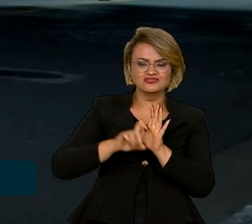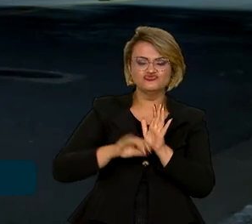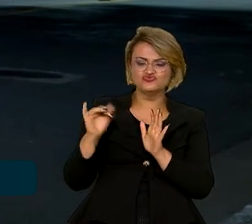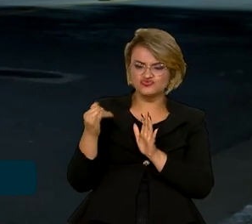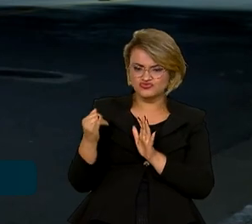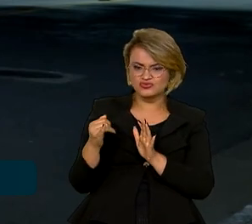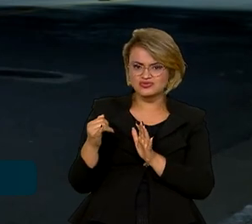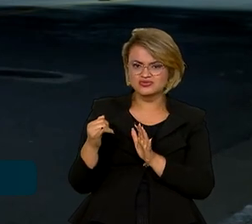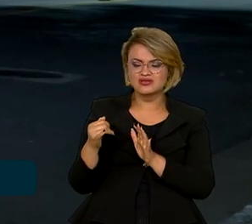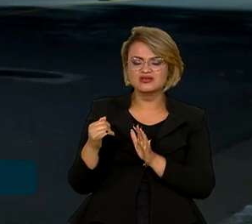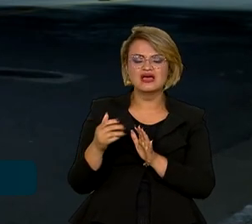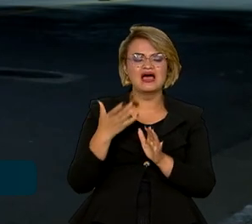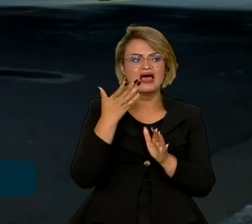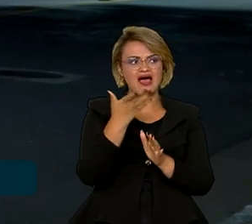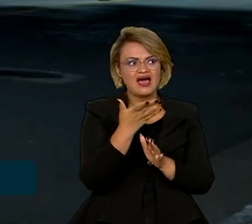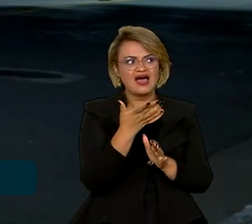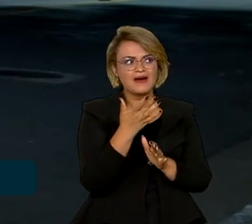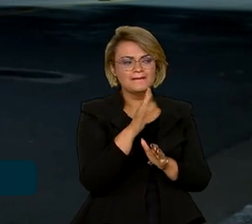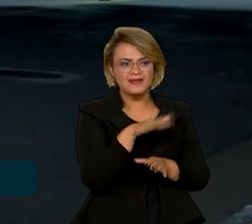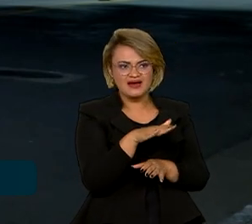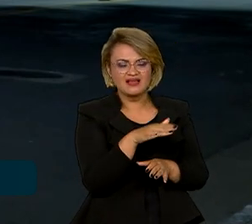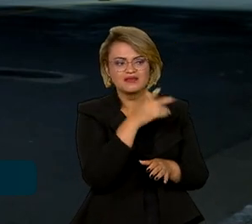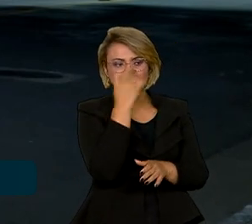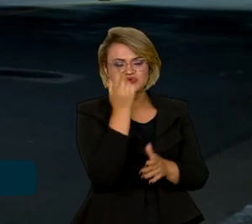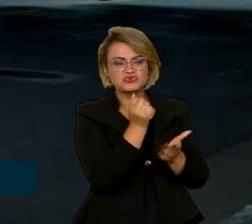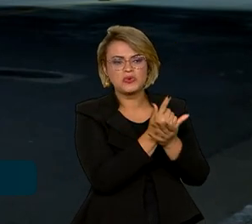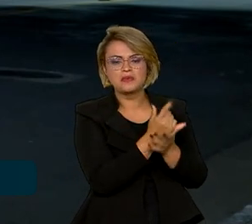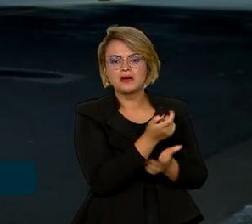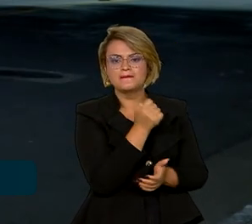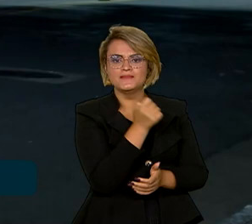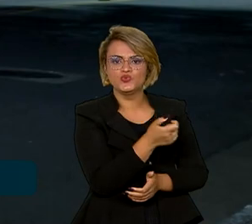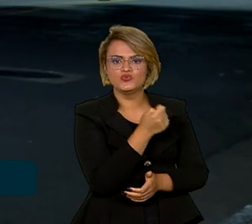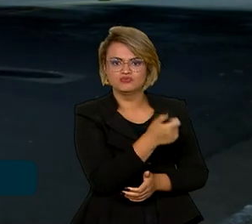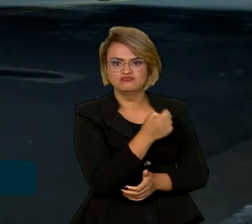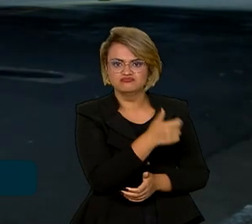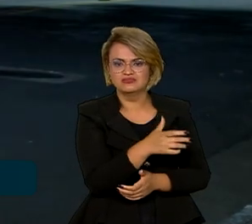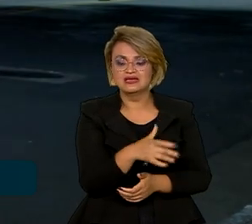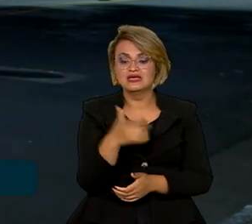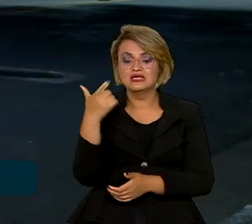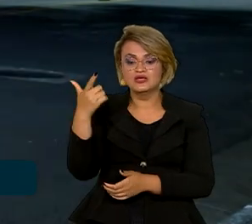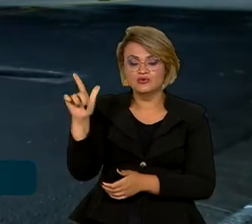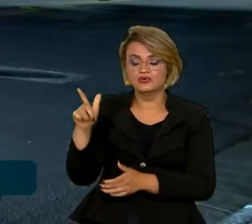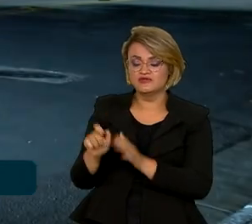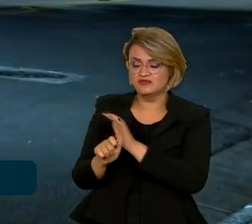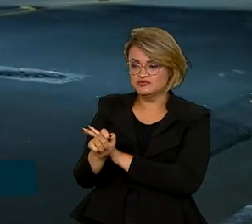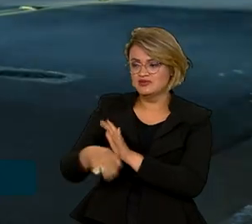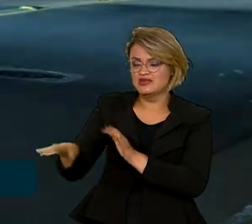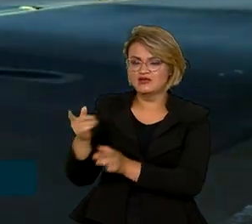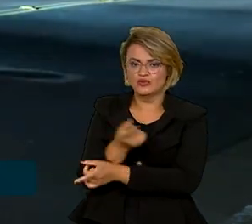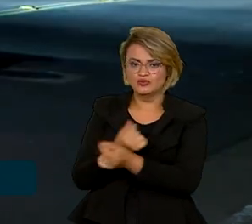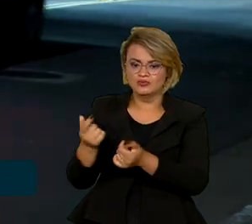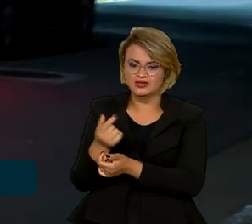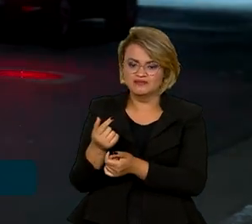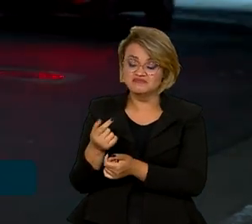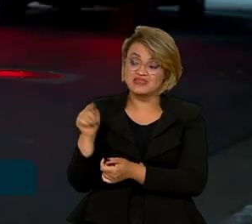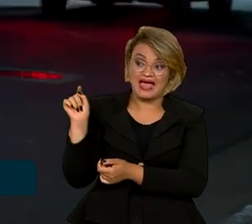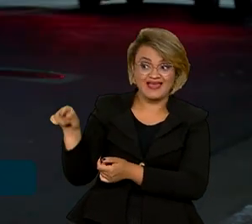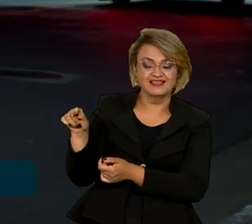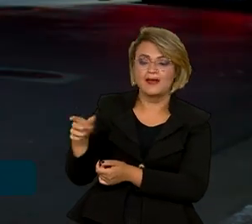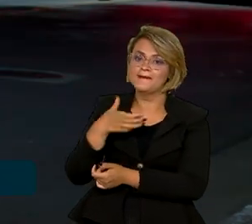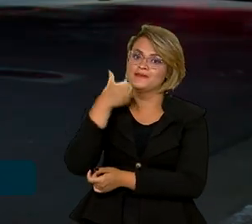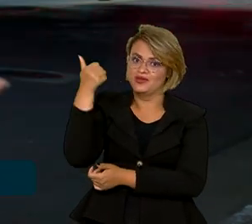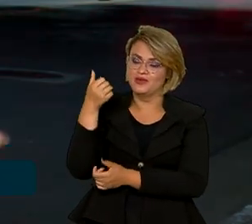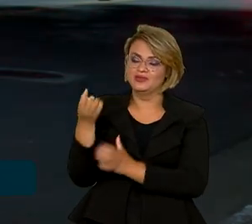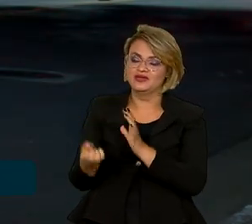incentiva o consumo e também o investimento no setor produtivo da economia. Com isso, gera-se mais emprego,